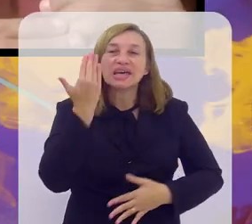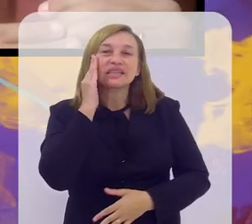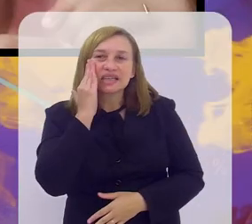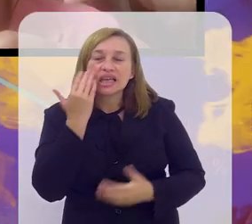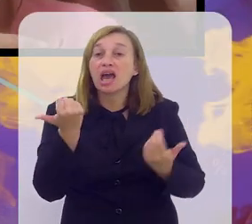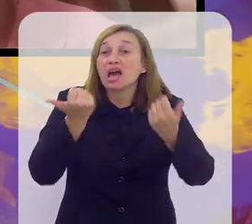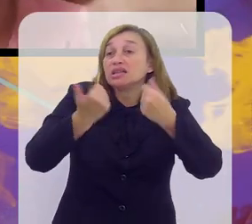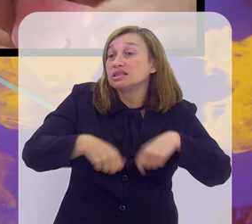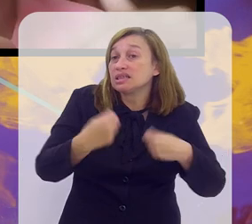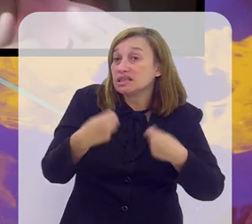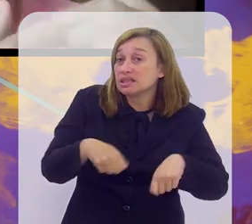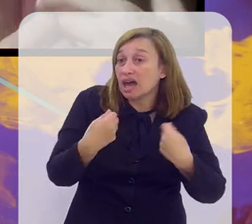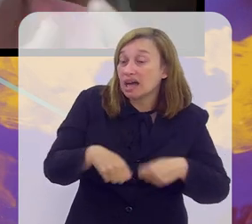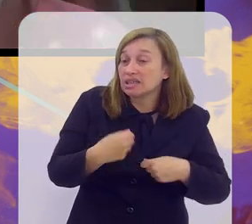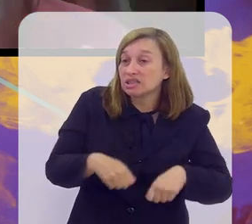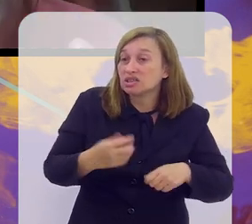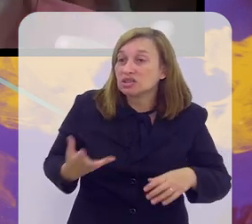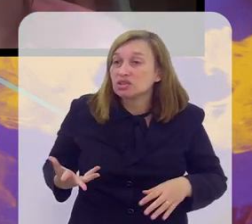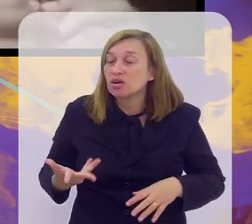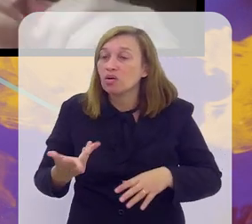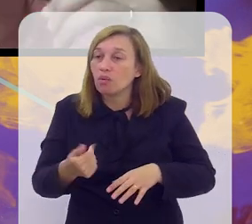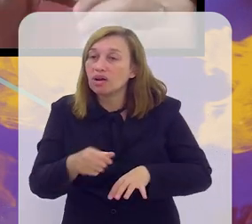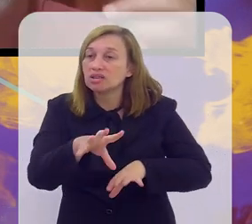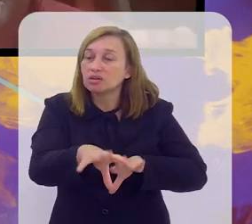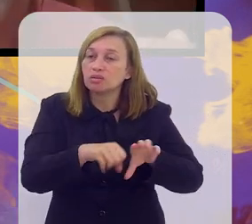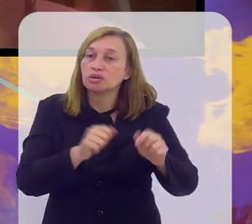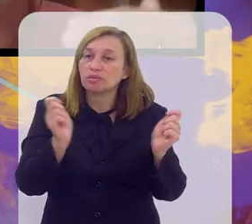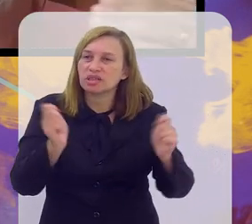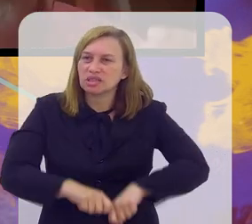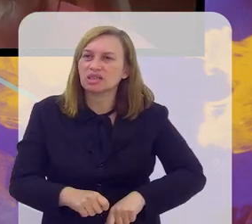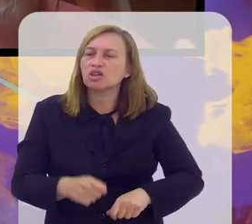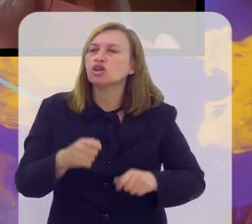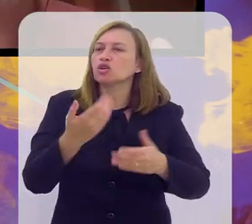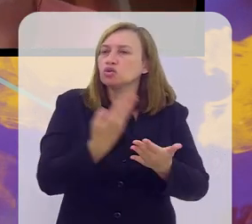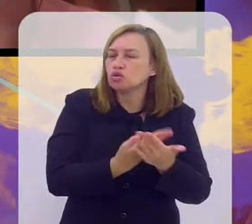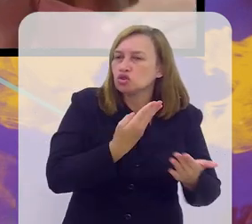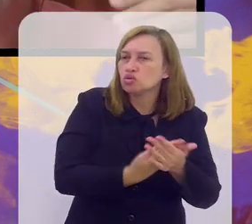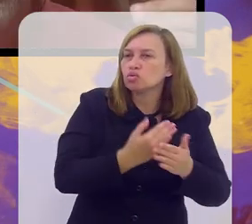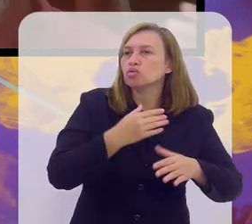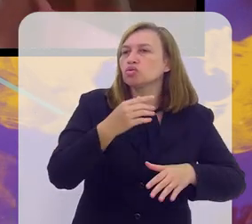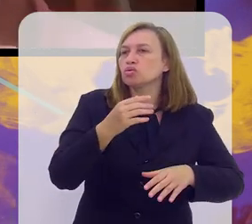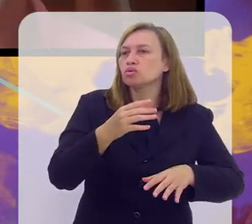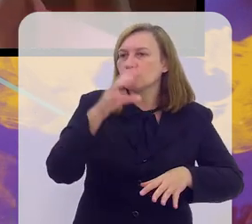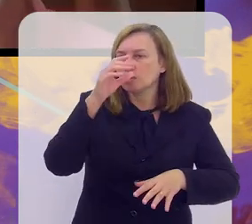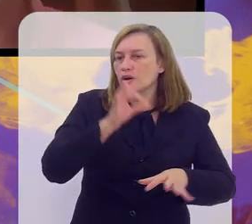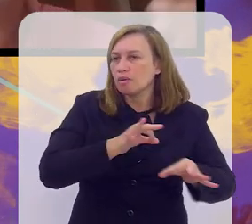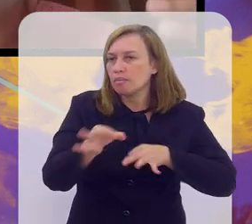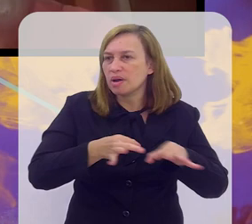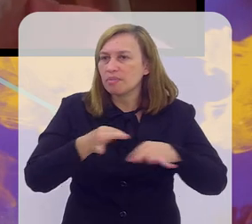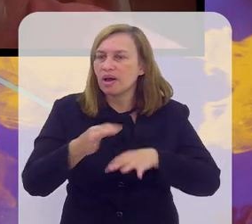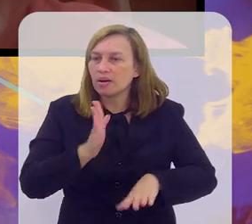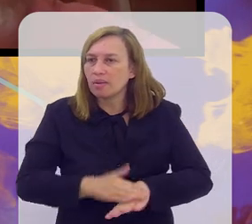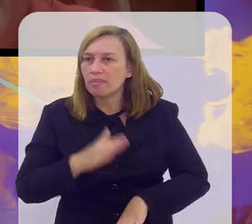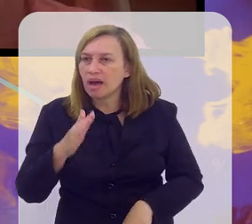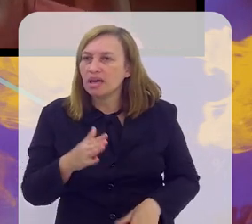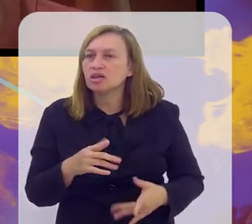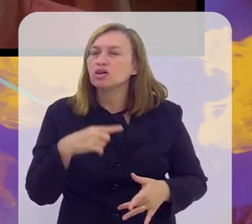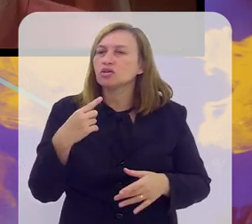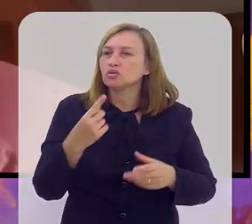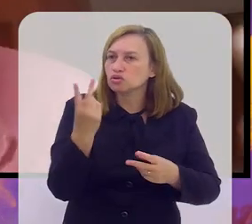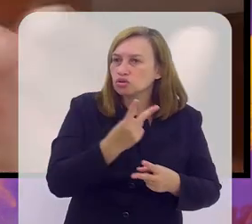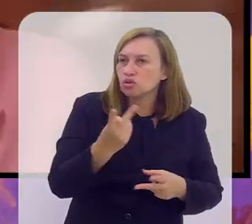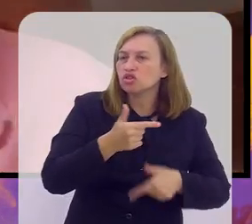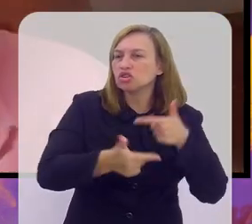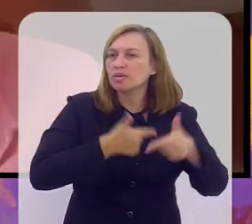treinadores entendessem a necessidade de uma qualificação, de um estudo, de um preparo maior. Os dois trabalharam no futebol